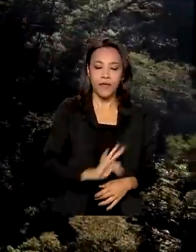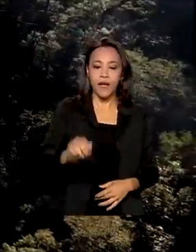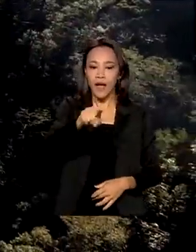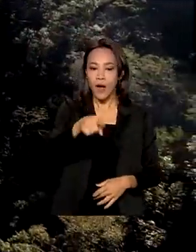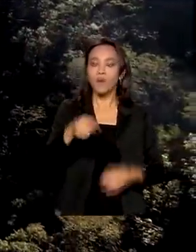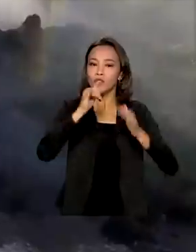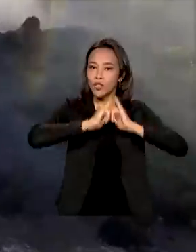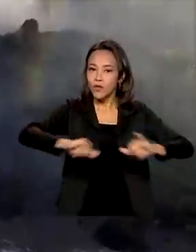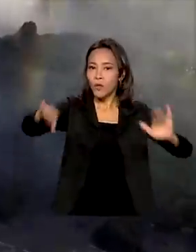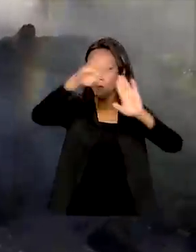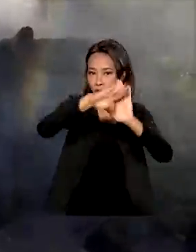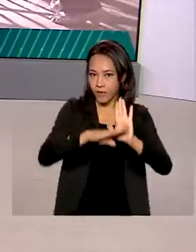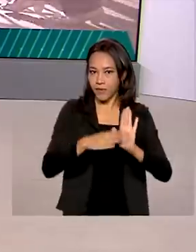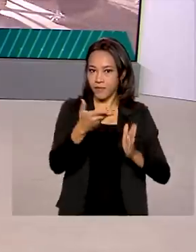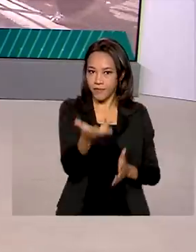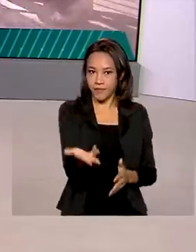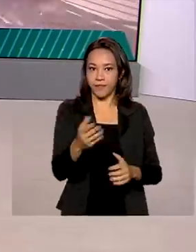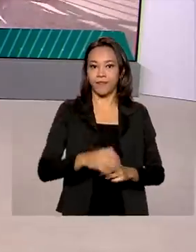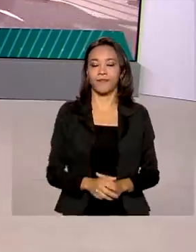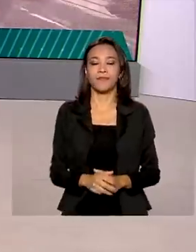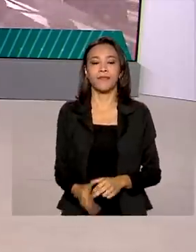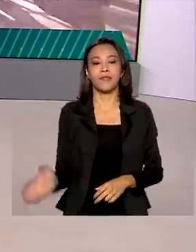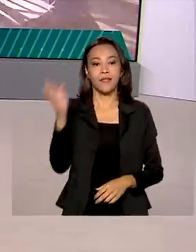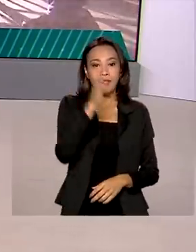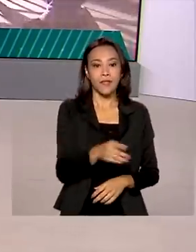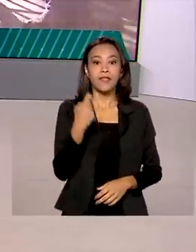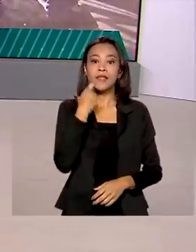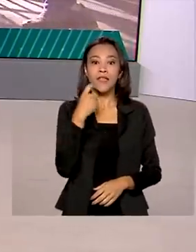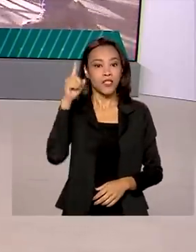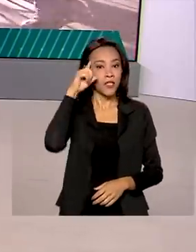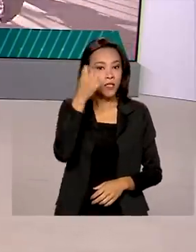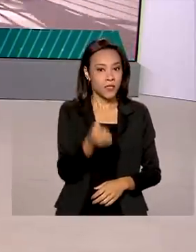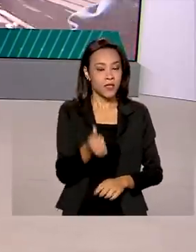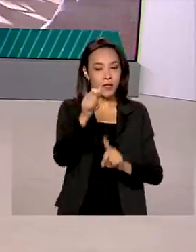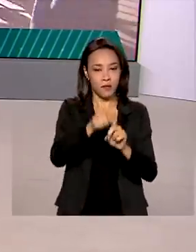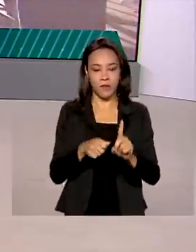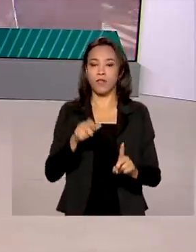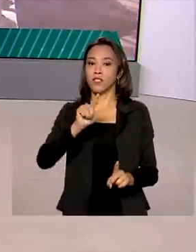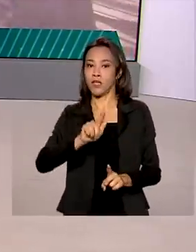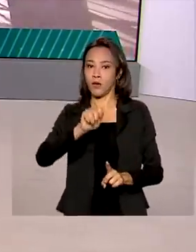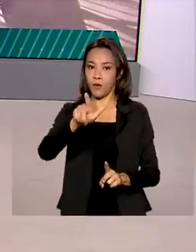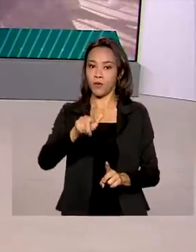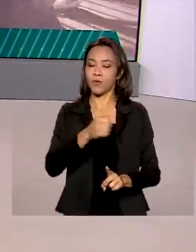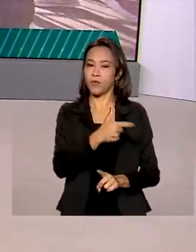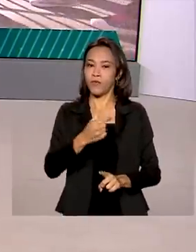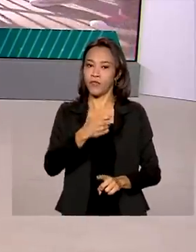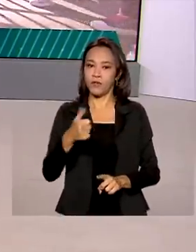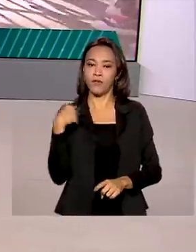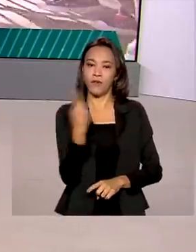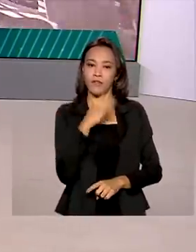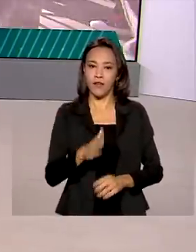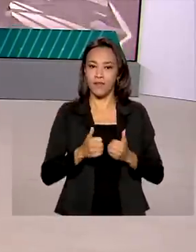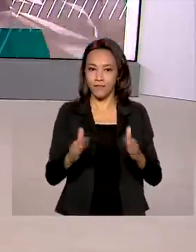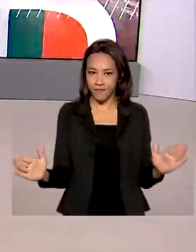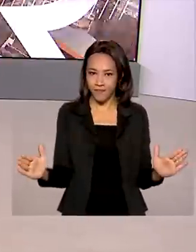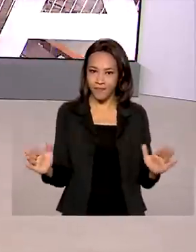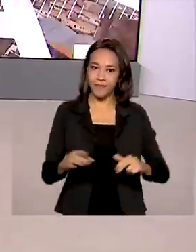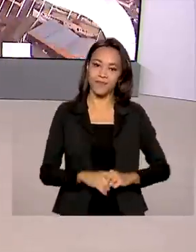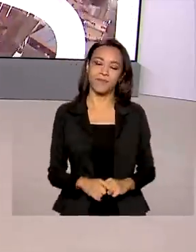Viaje pelo Brasil. Sexta-feira, 6 de agosto de 2021, o Brasil em Dia já está no ar.